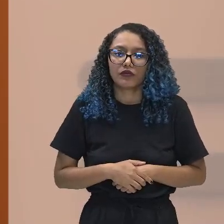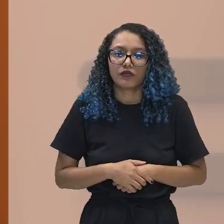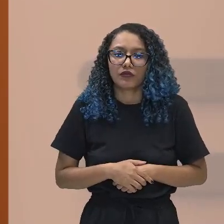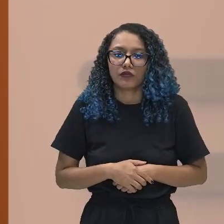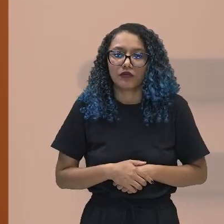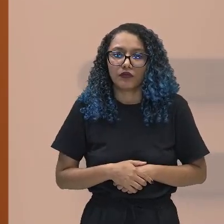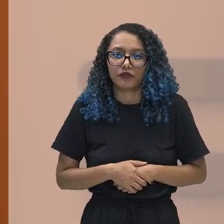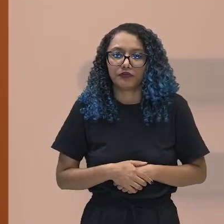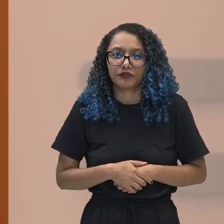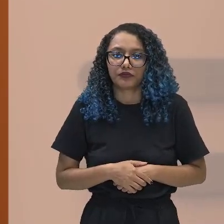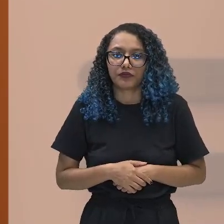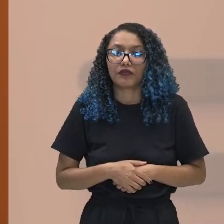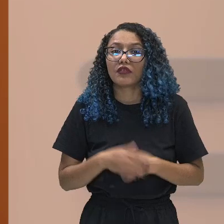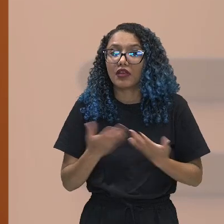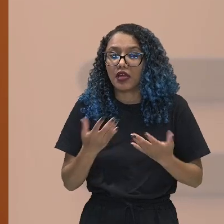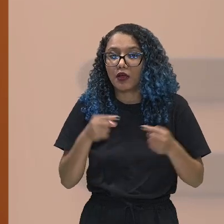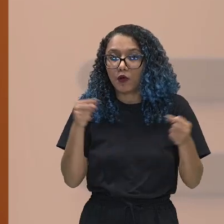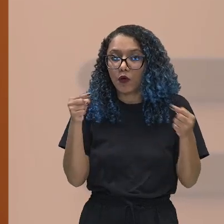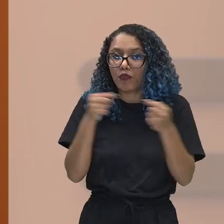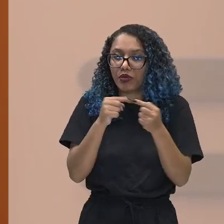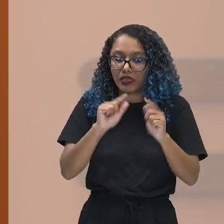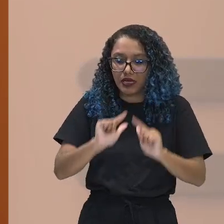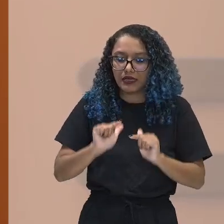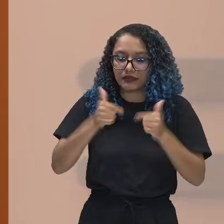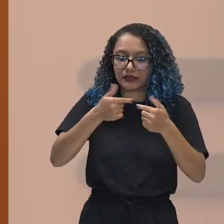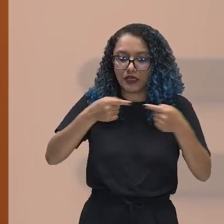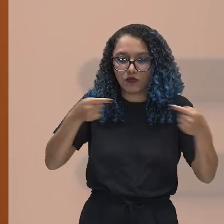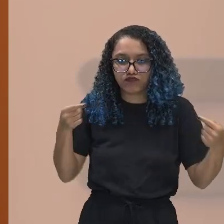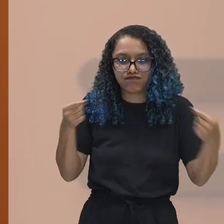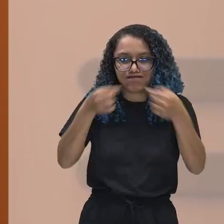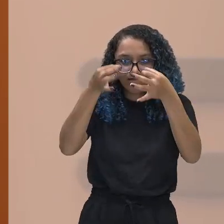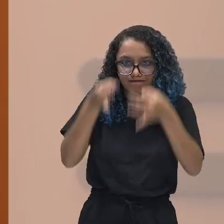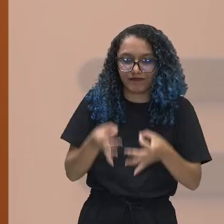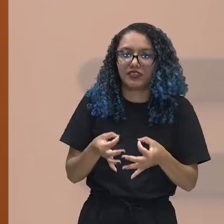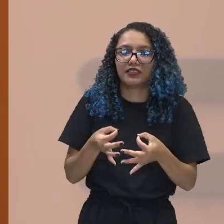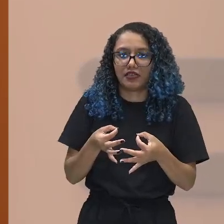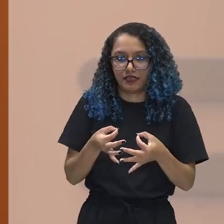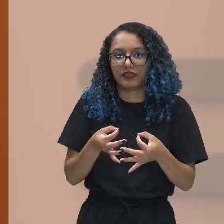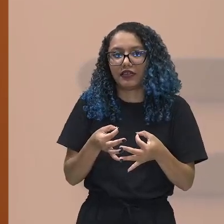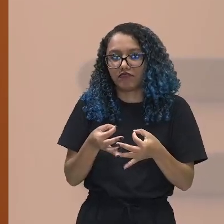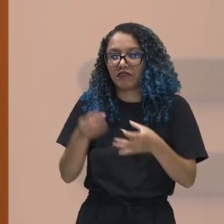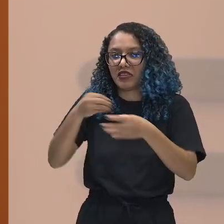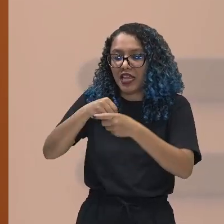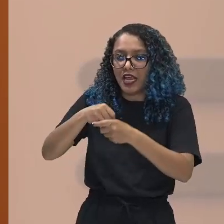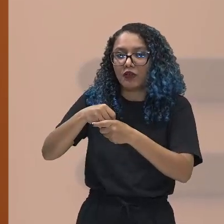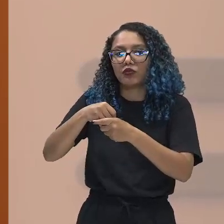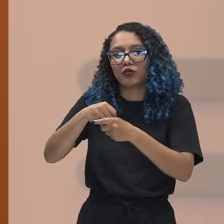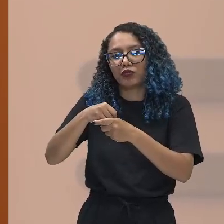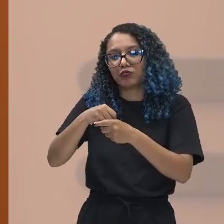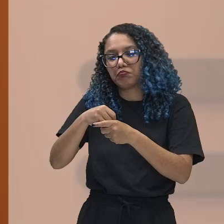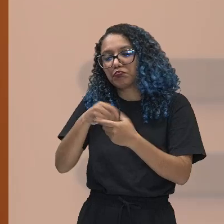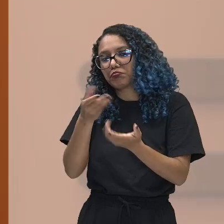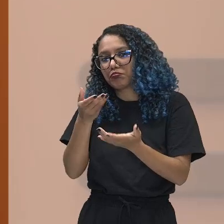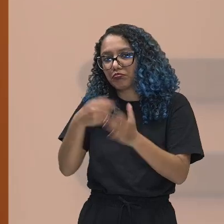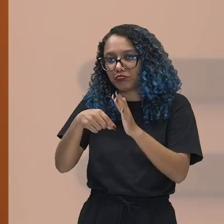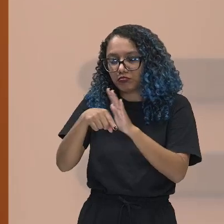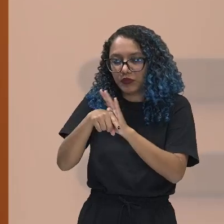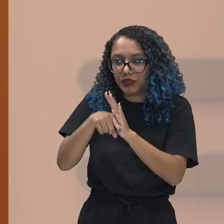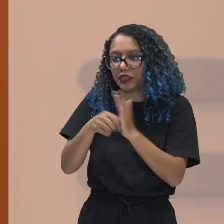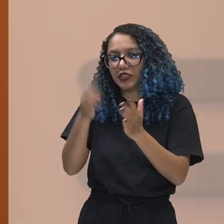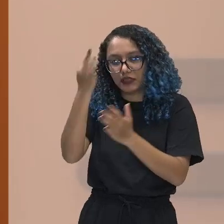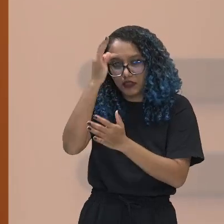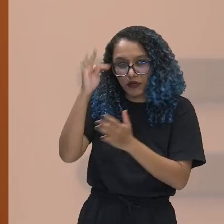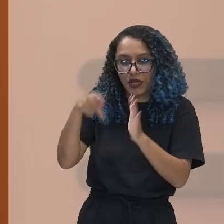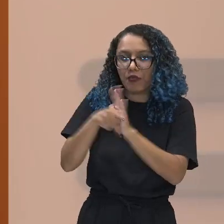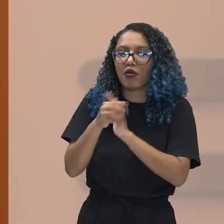das ações sociais que o Weber escolheu para trazer a sua